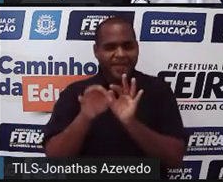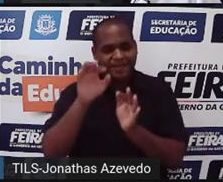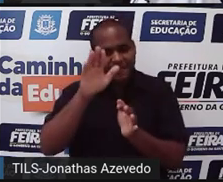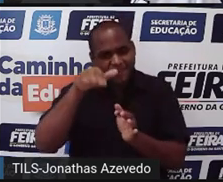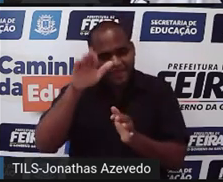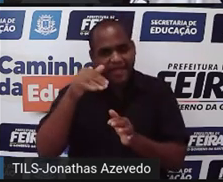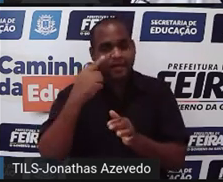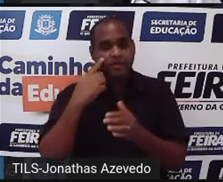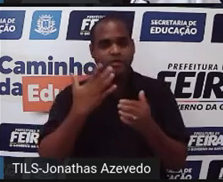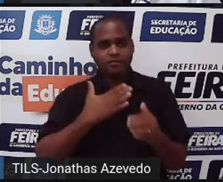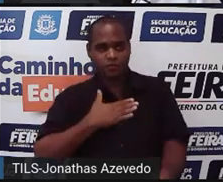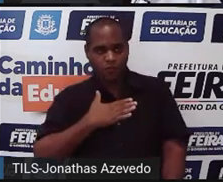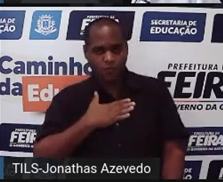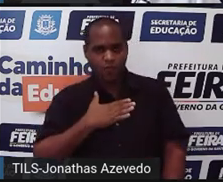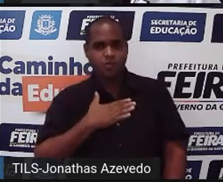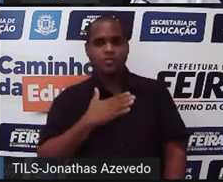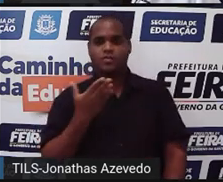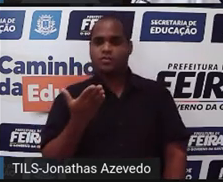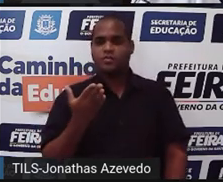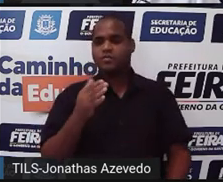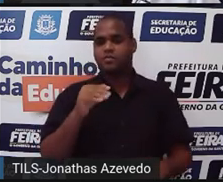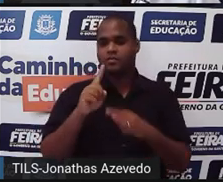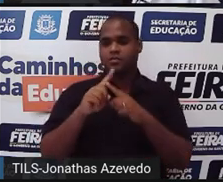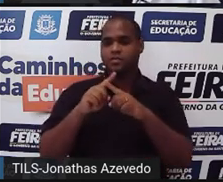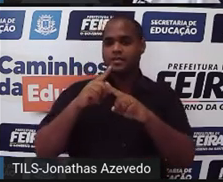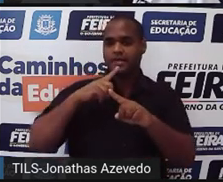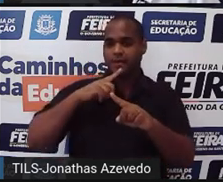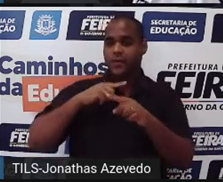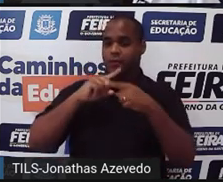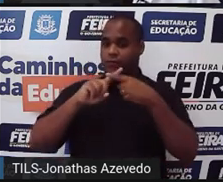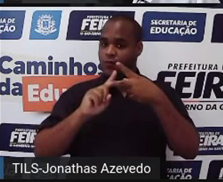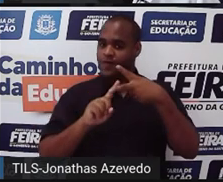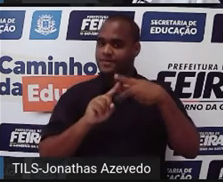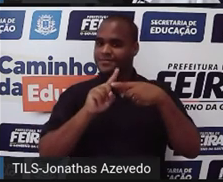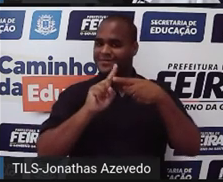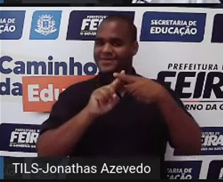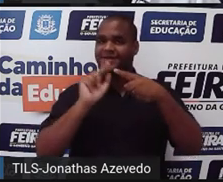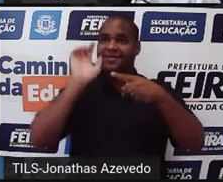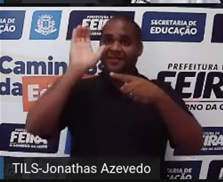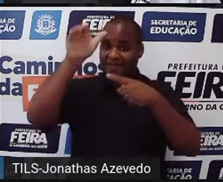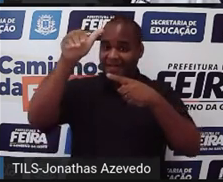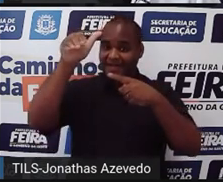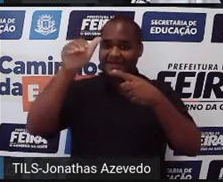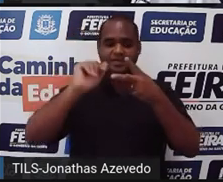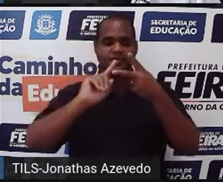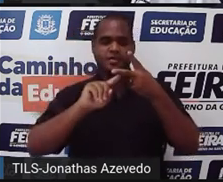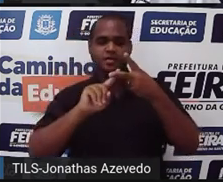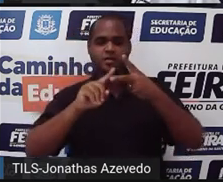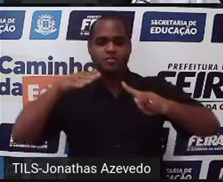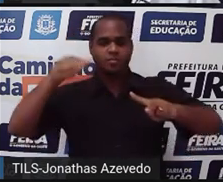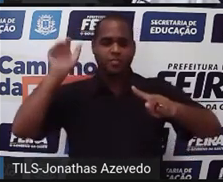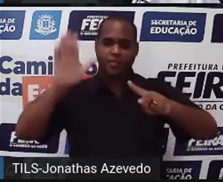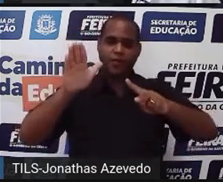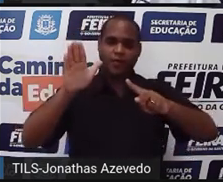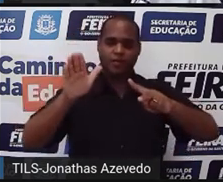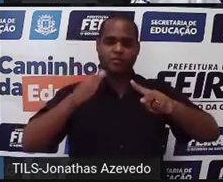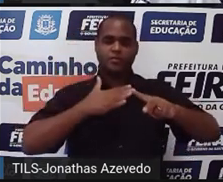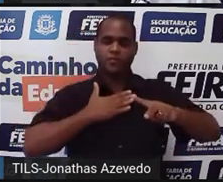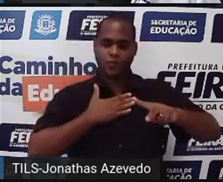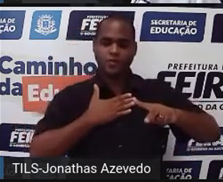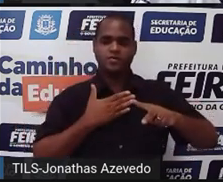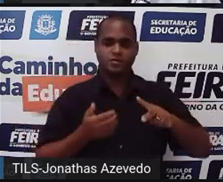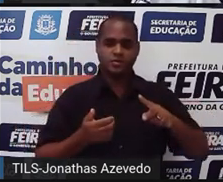gostam de basquete e vôlei. Então eu vou colocar ali basquete e vôlei